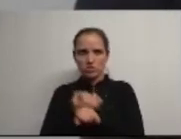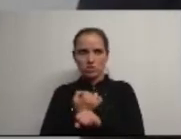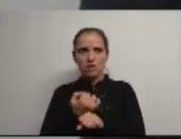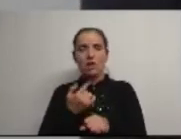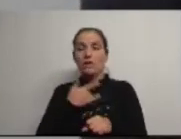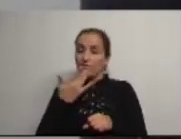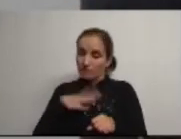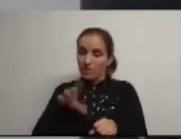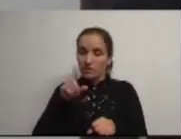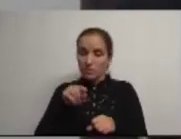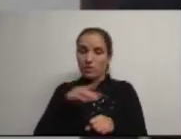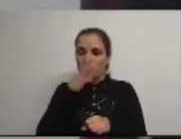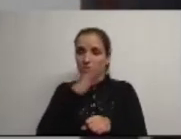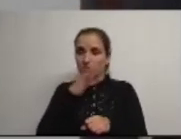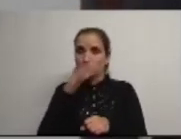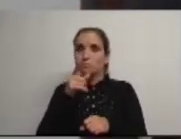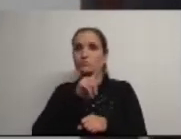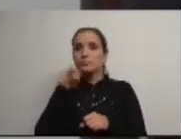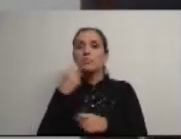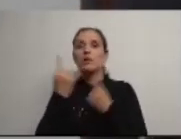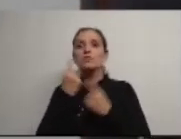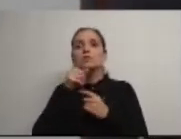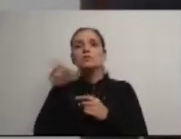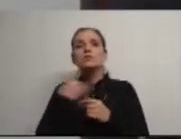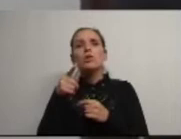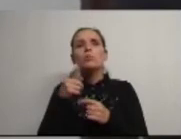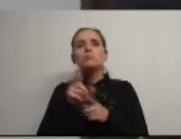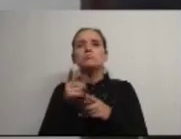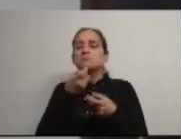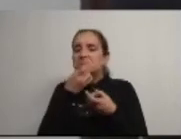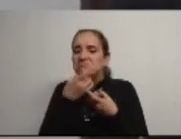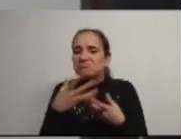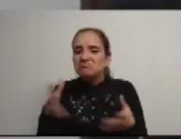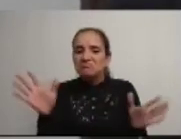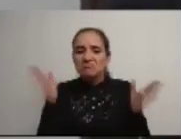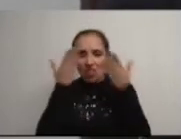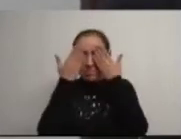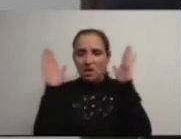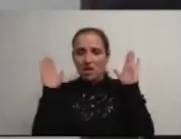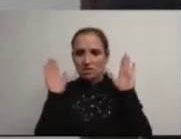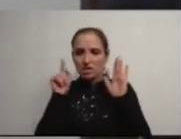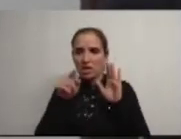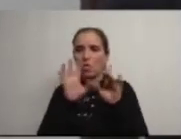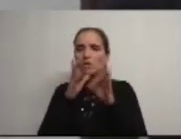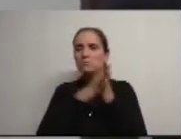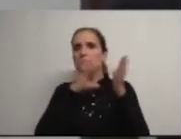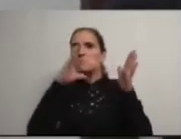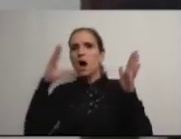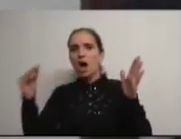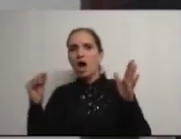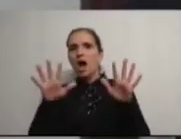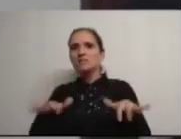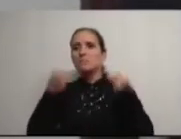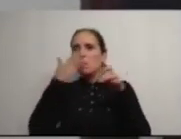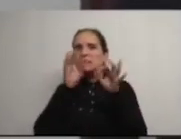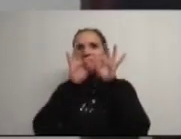referiria ainda Sr. Presidente a sua por vezes inaceitável permissividade democrática na clonagem desta Assembleia numa 2ª Assembleia da